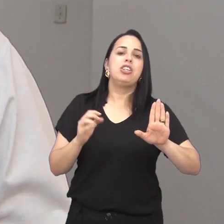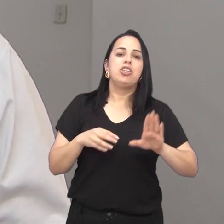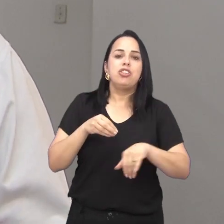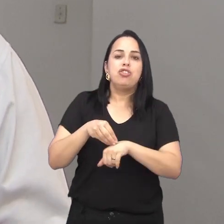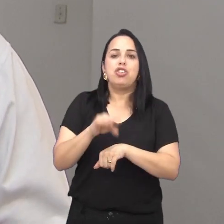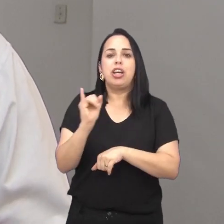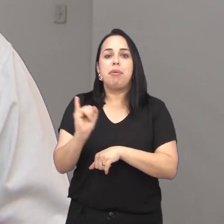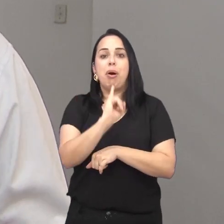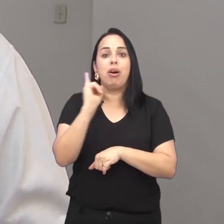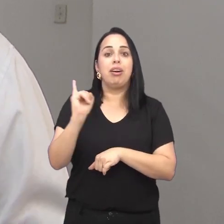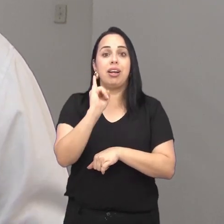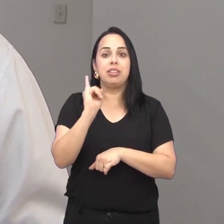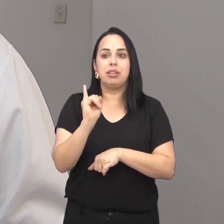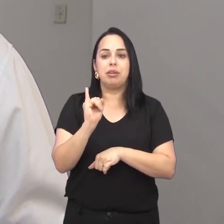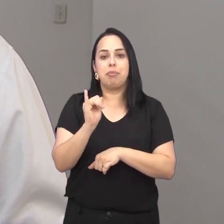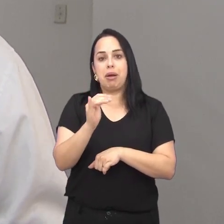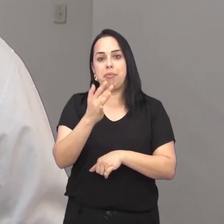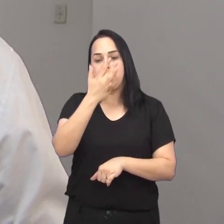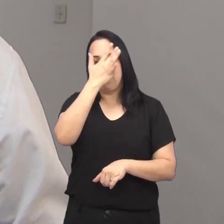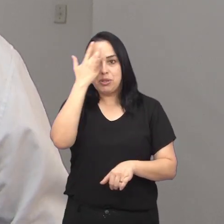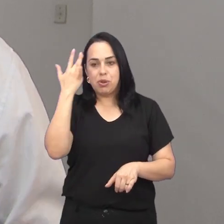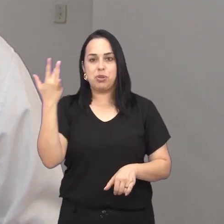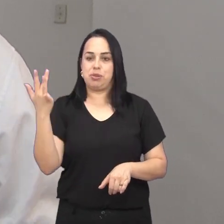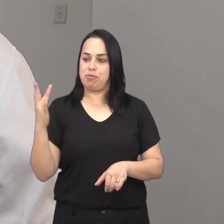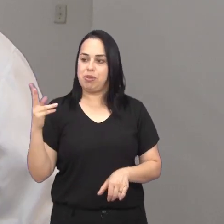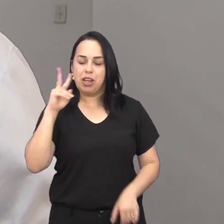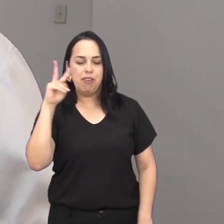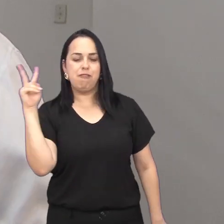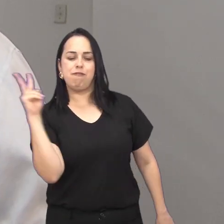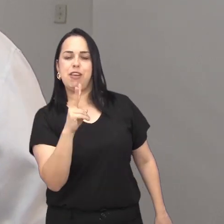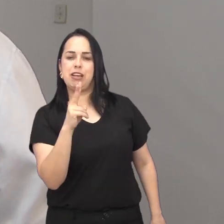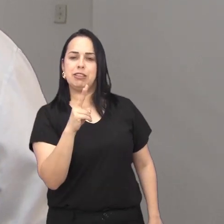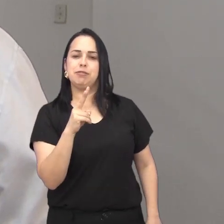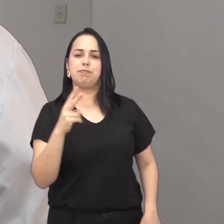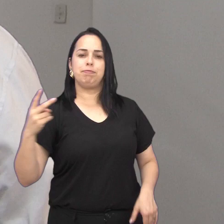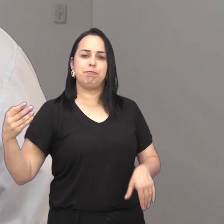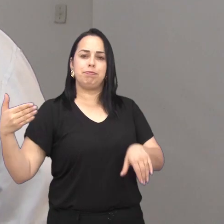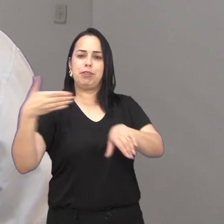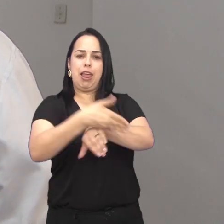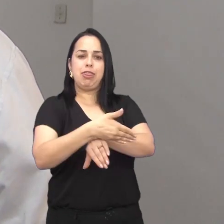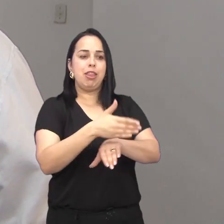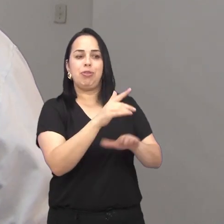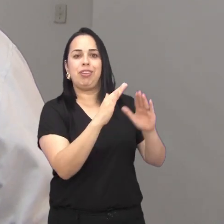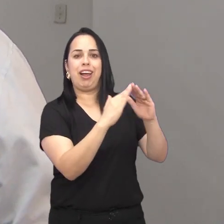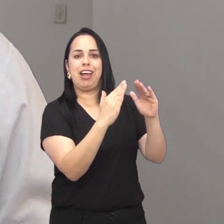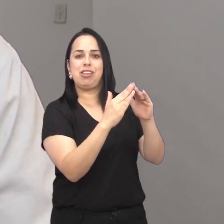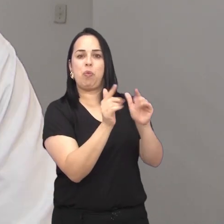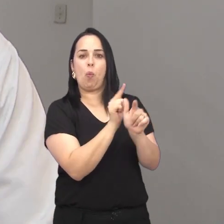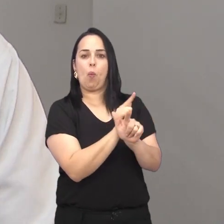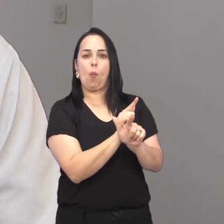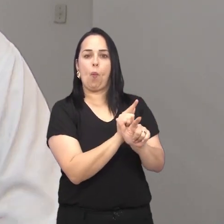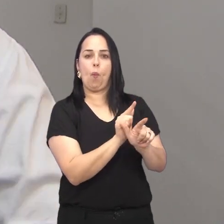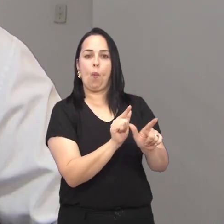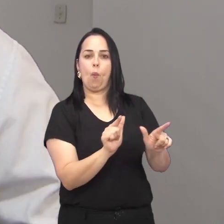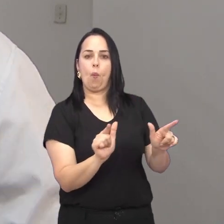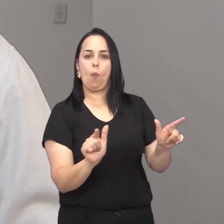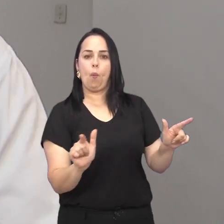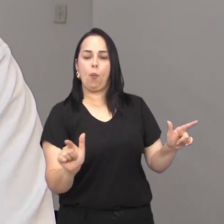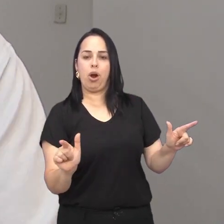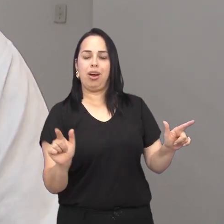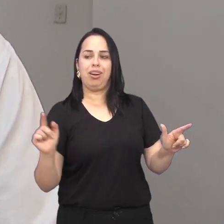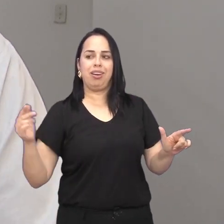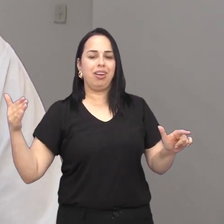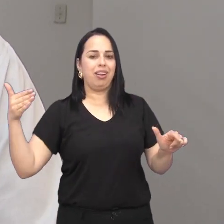mostrar para aquele ladrão que normalmente os furtos que aumentam demais, que o furto é quando a pessoa não está em casa, que não está